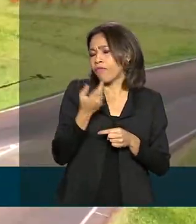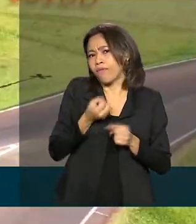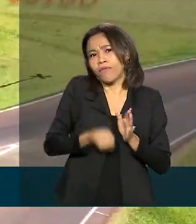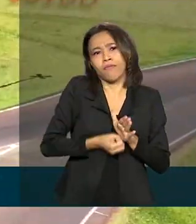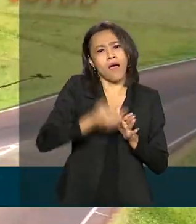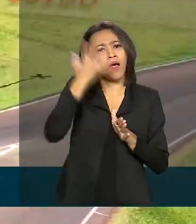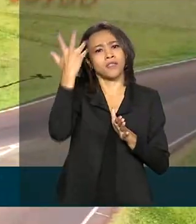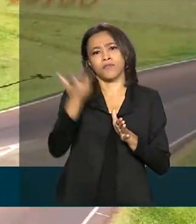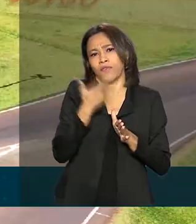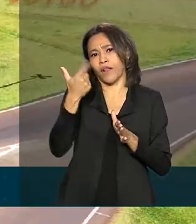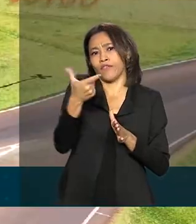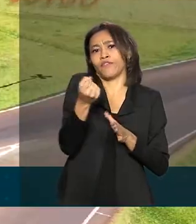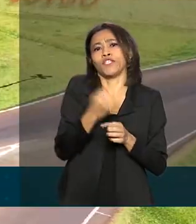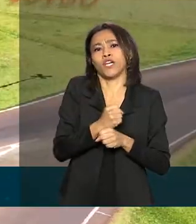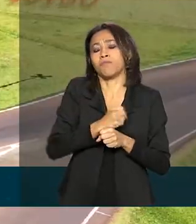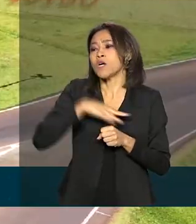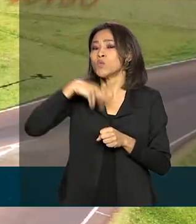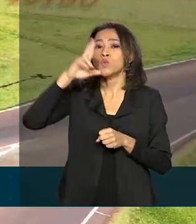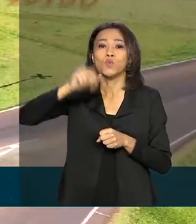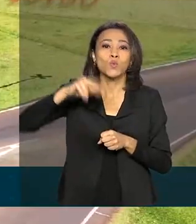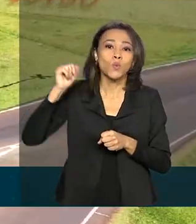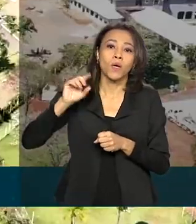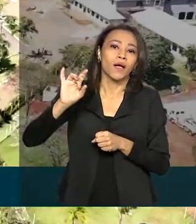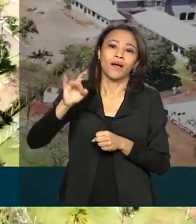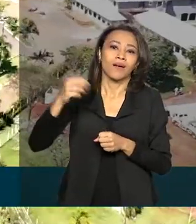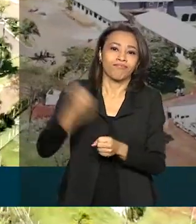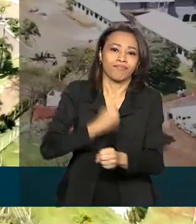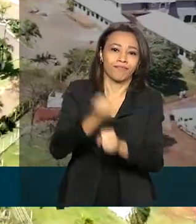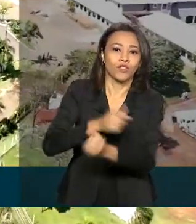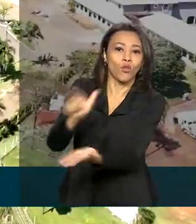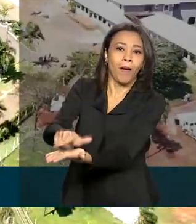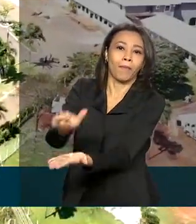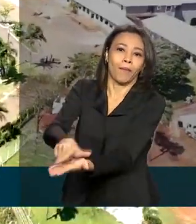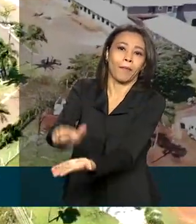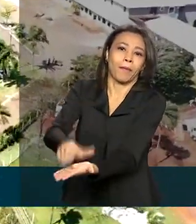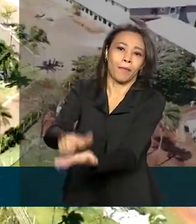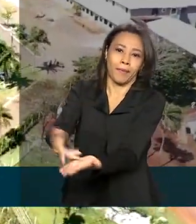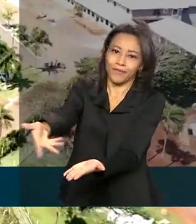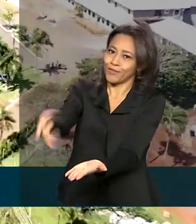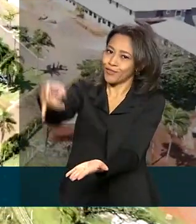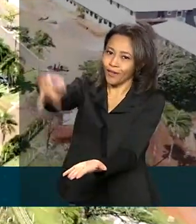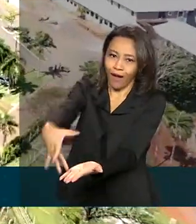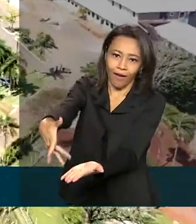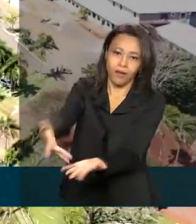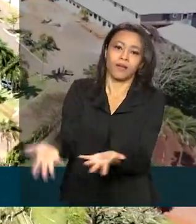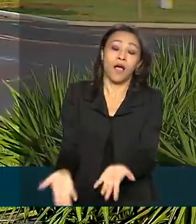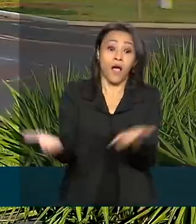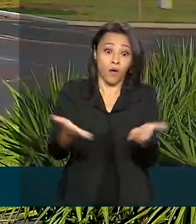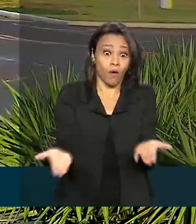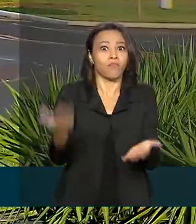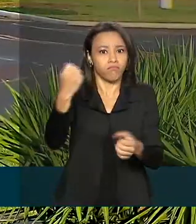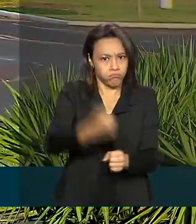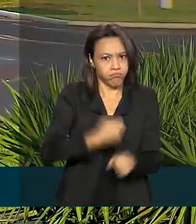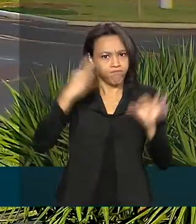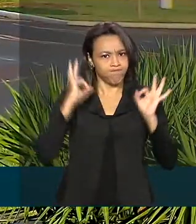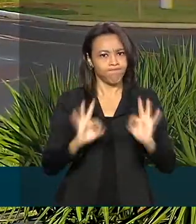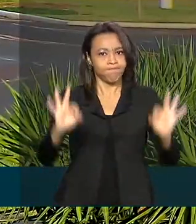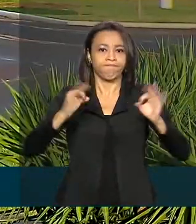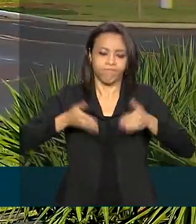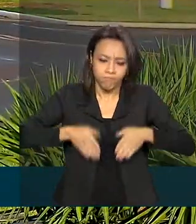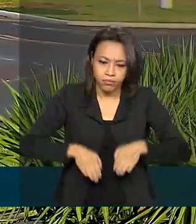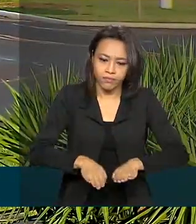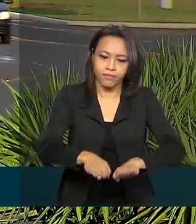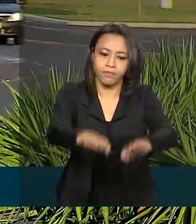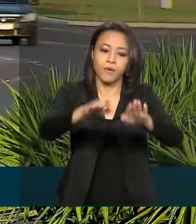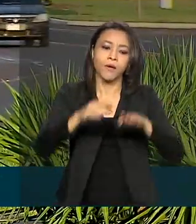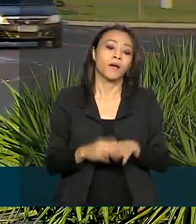nos últimos 20 anos, mas nunca havia saído do papel. Considerada essencial para o escoamento de cargas na região, a duplicação da BR